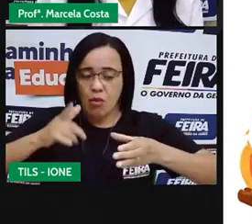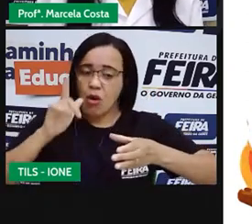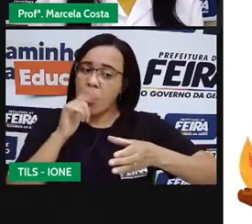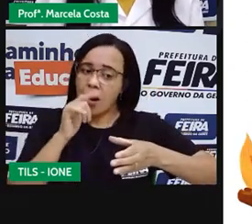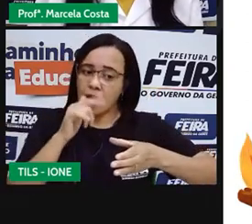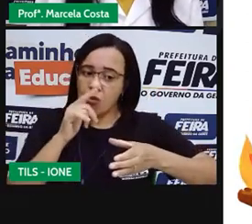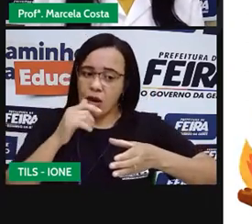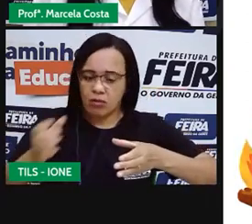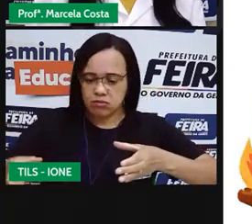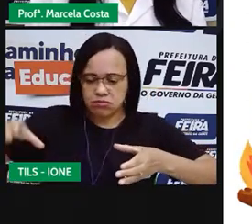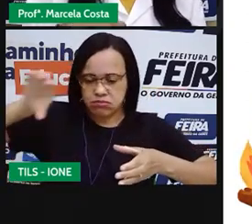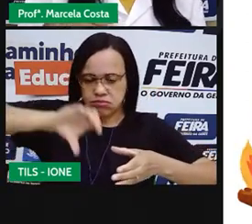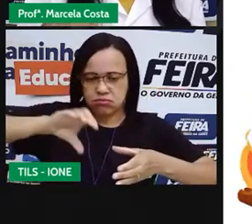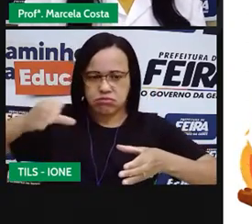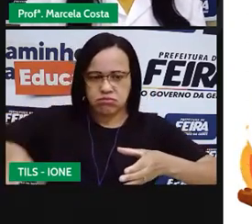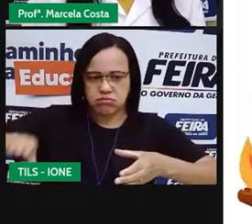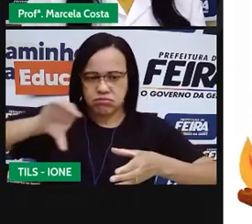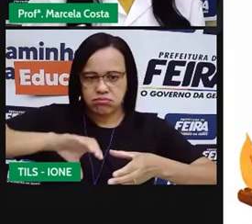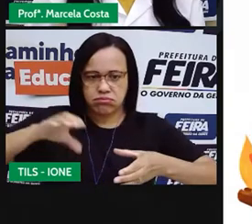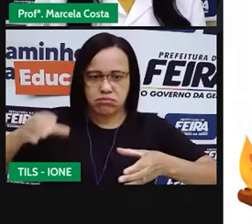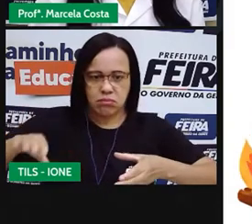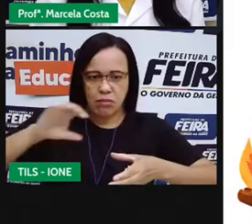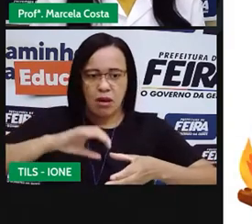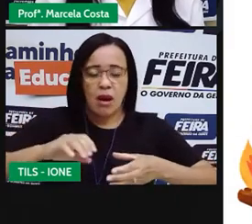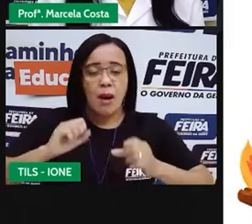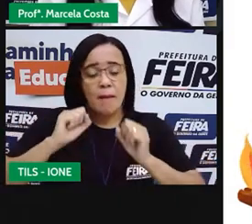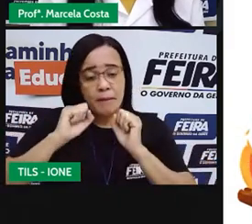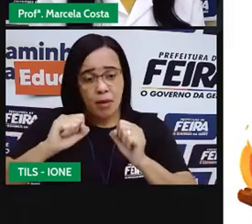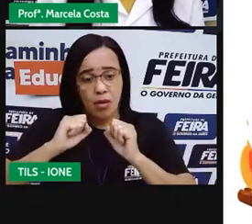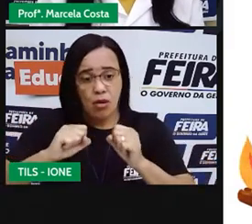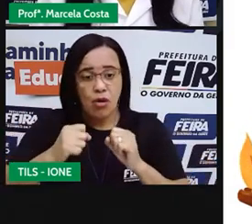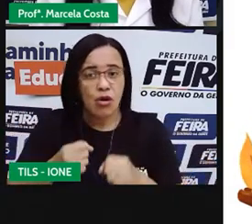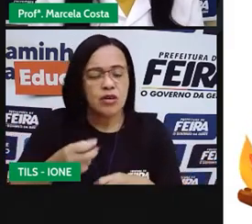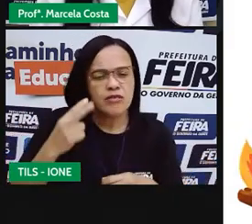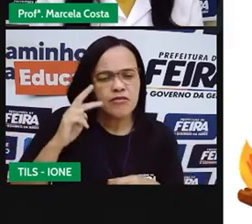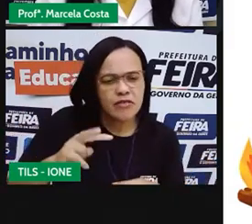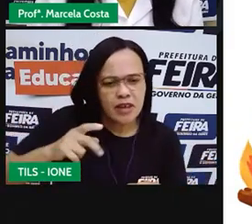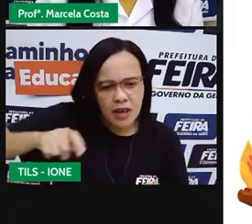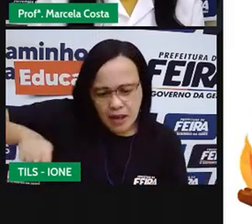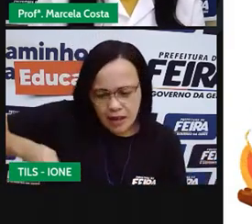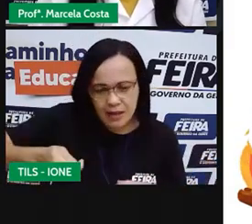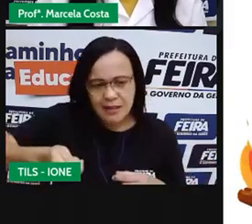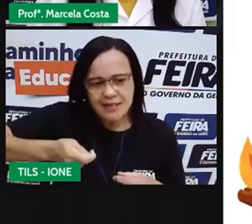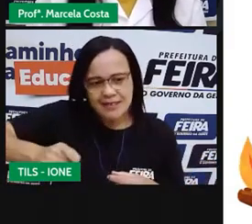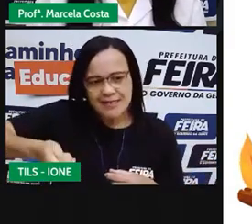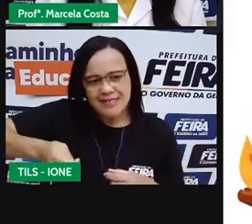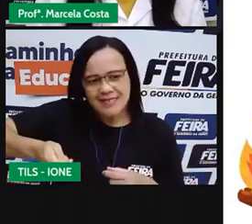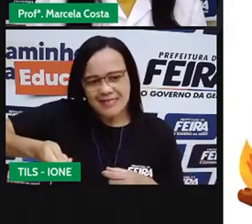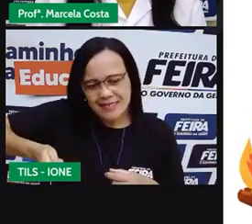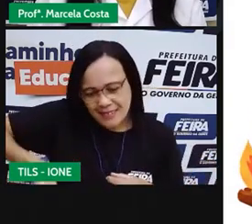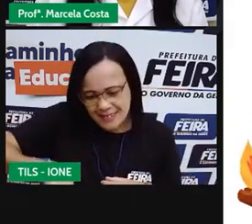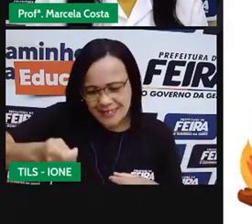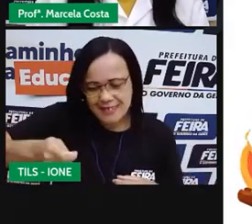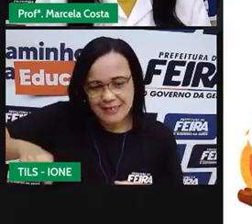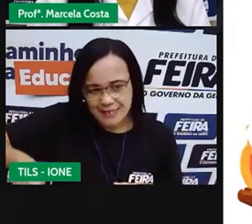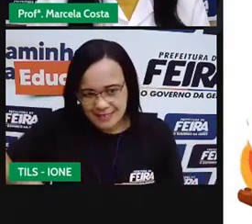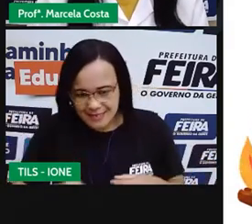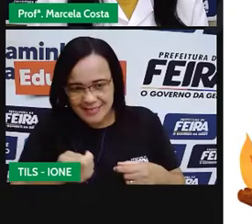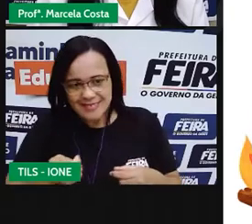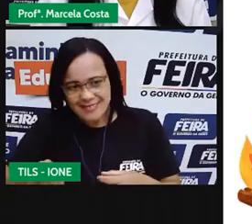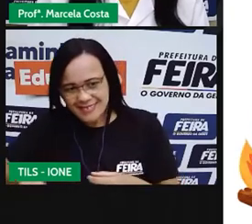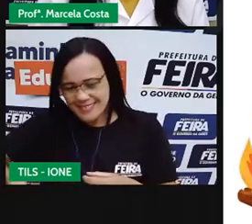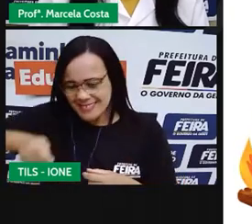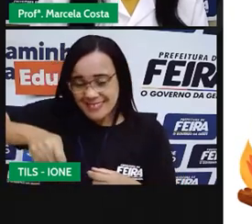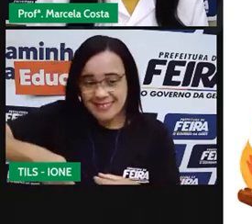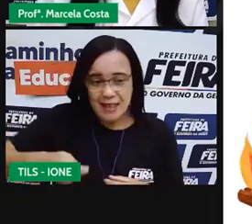e você usa ali uma peneira para ir pescando essas tampinhas. Lembrando